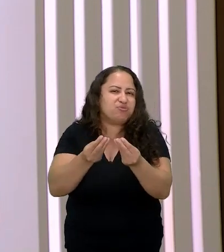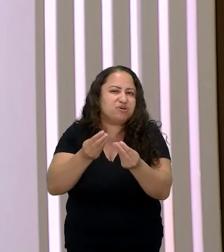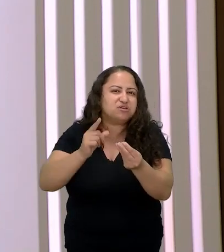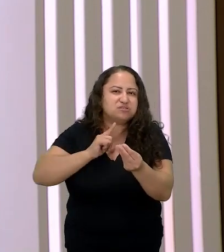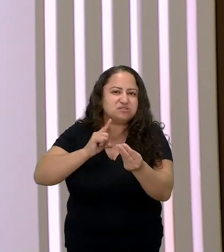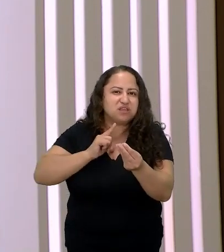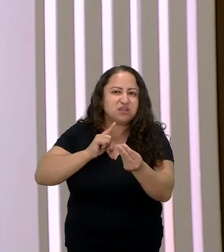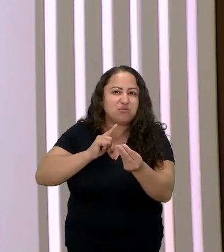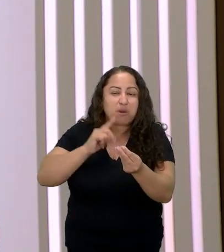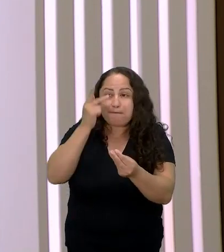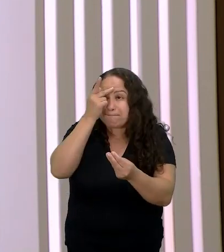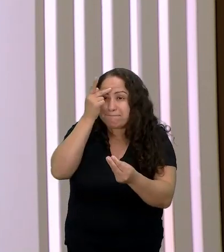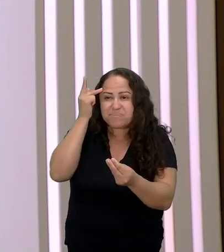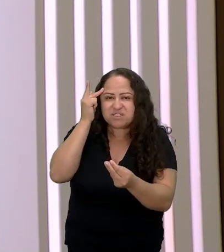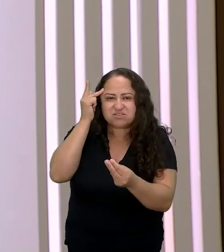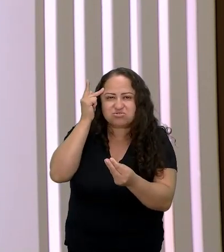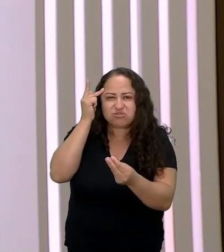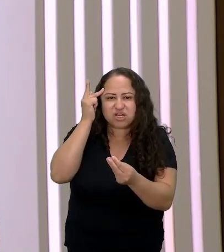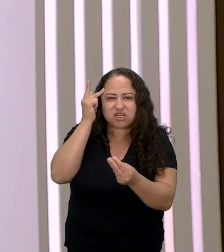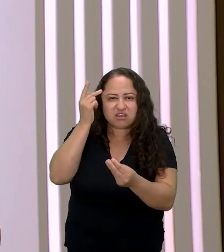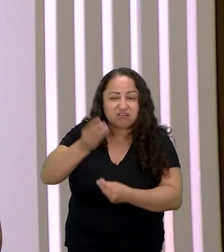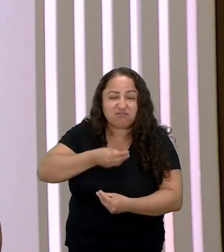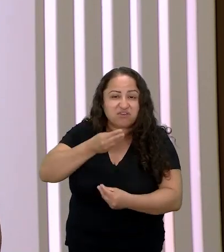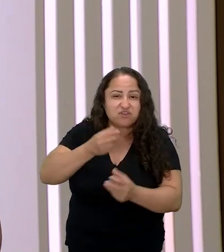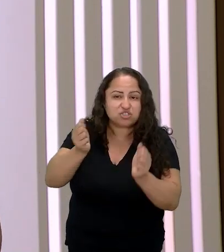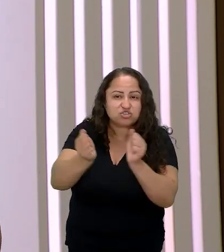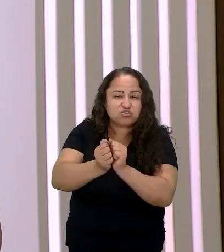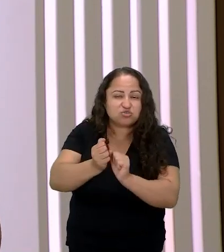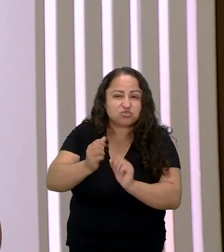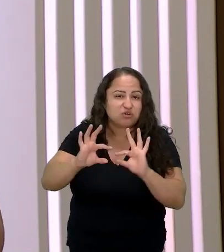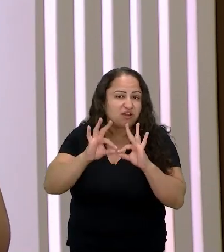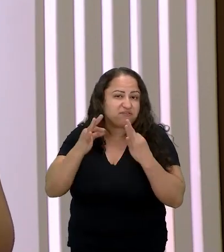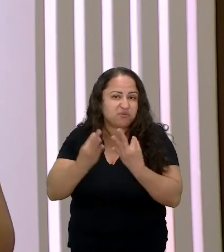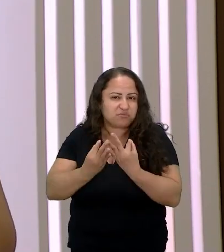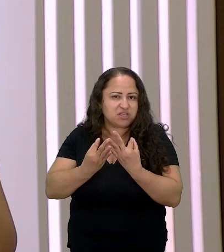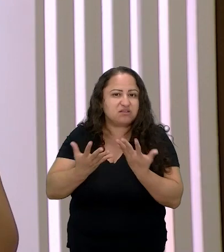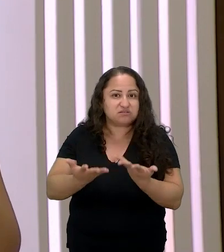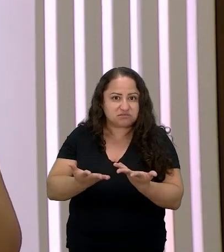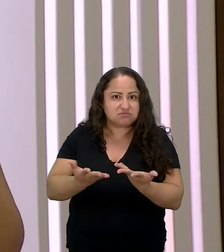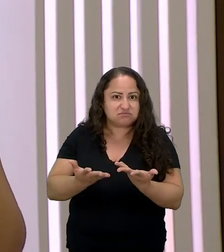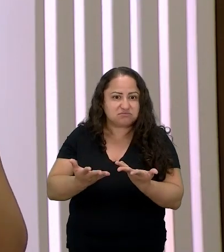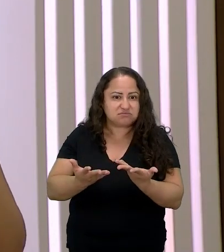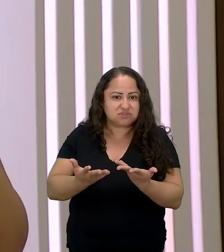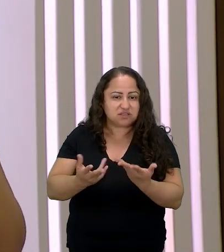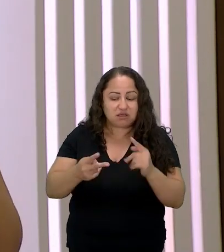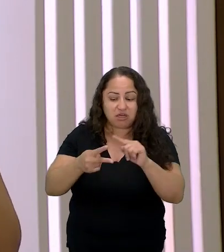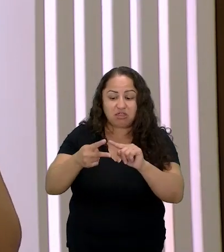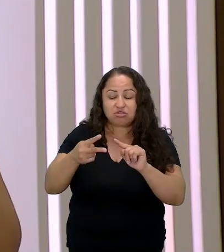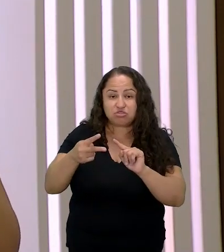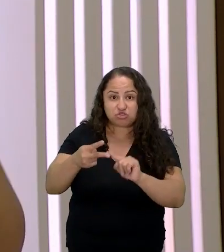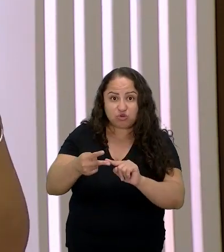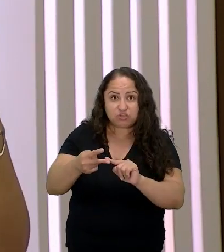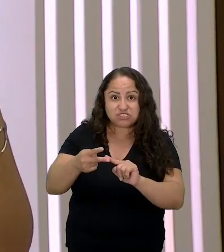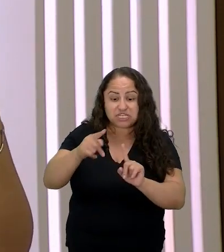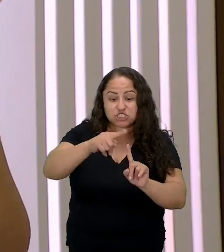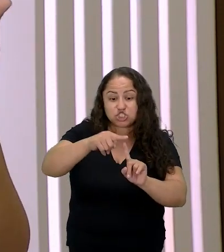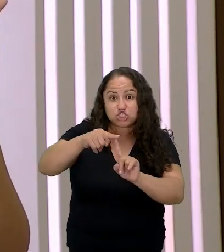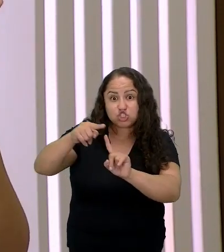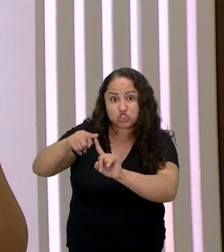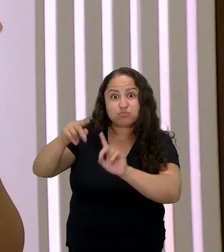estimação da Indicote né ele é algo de estimação então são dois arquétipos totalmente diferentes